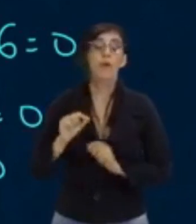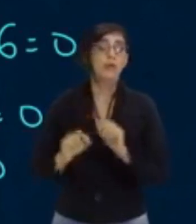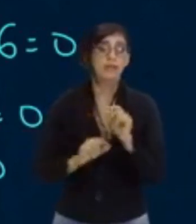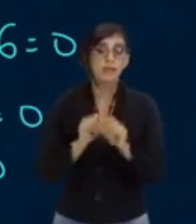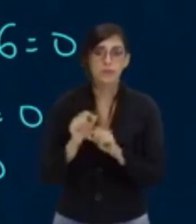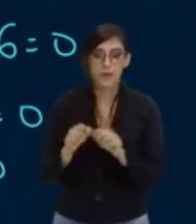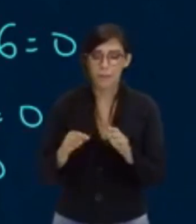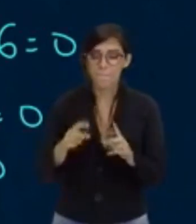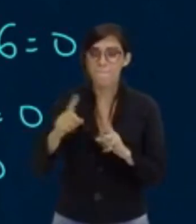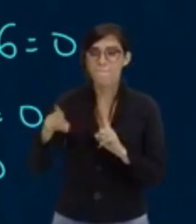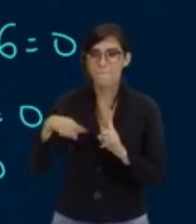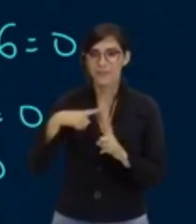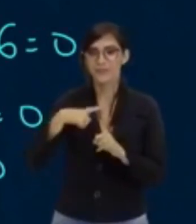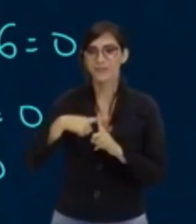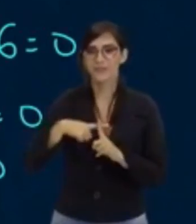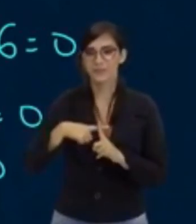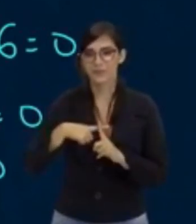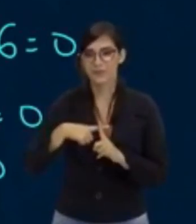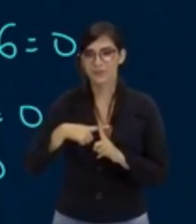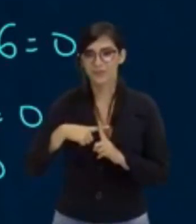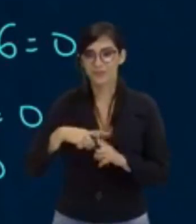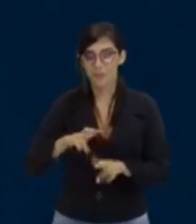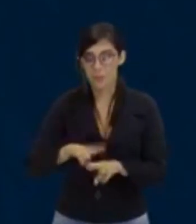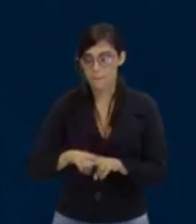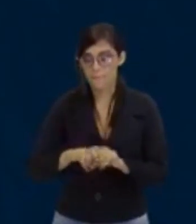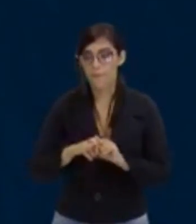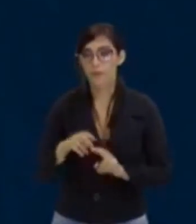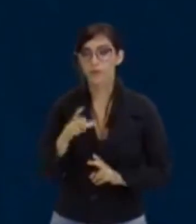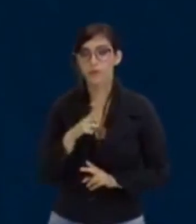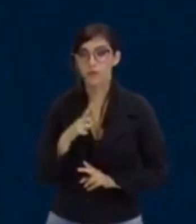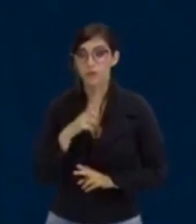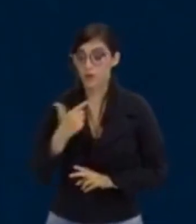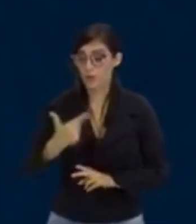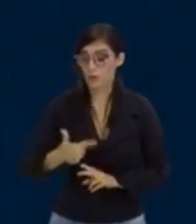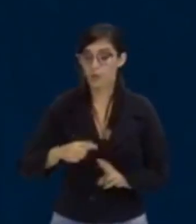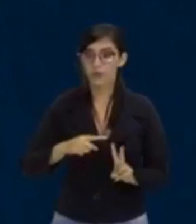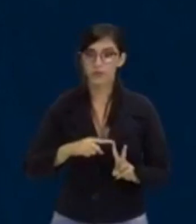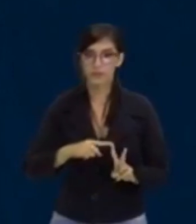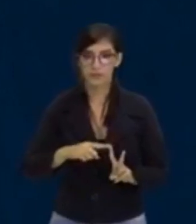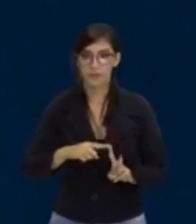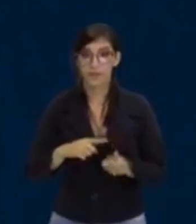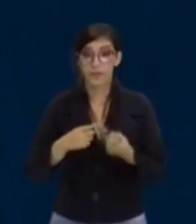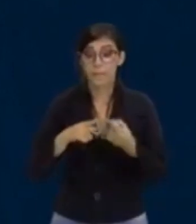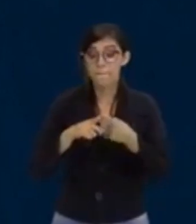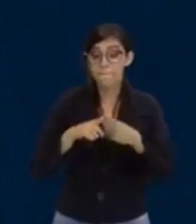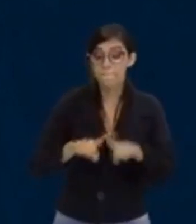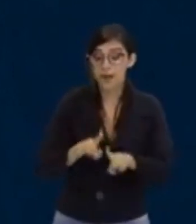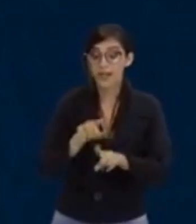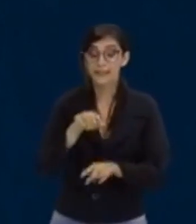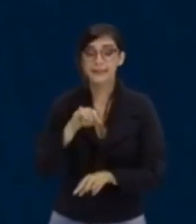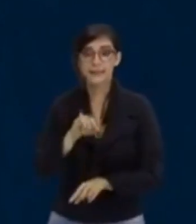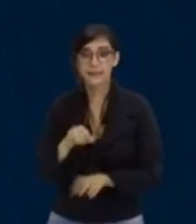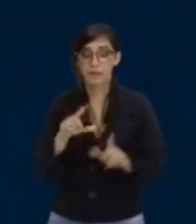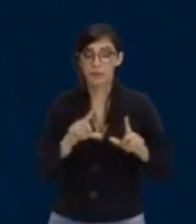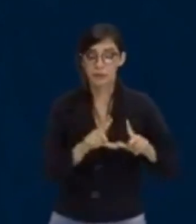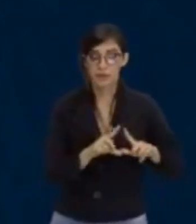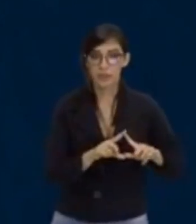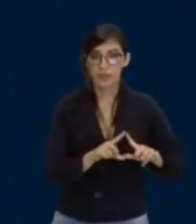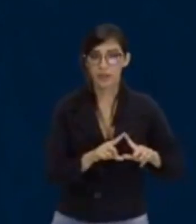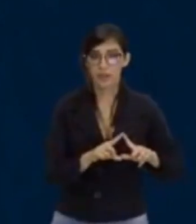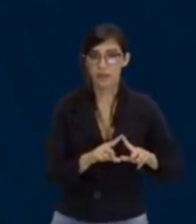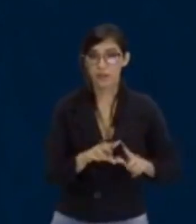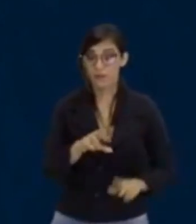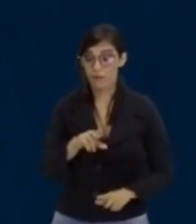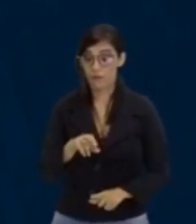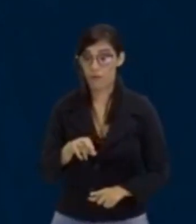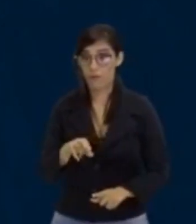que eu tenho duas raízes, tá certo? Pessoal, mas e se delta não for positivo? Se esse delta for zero? Lembra que o